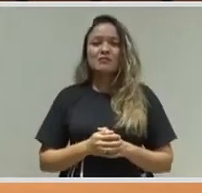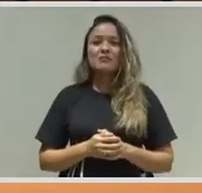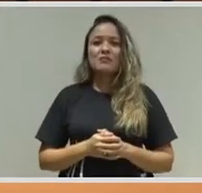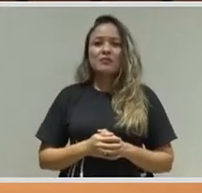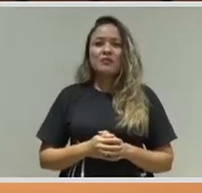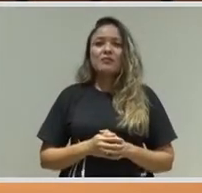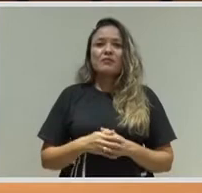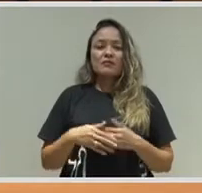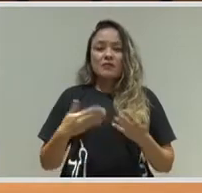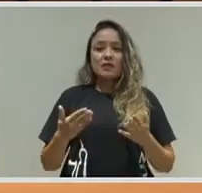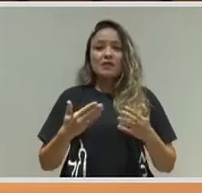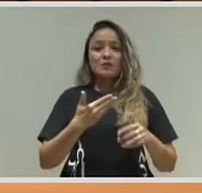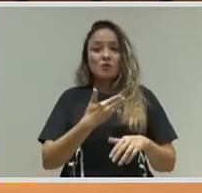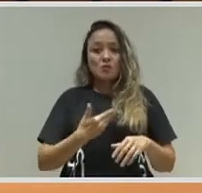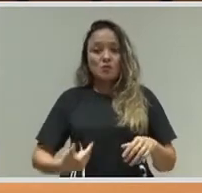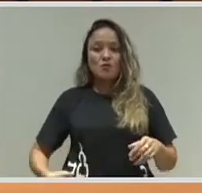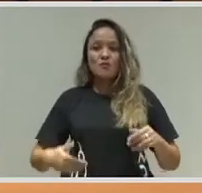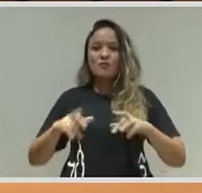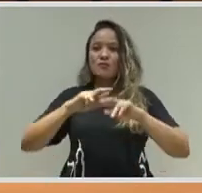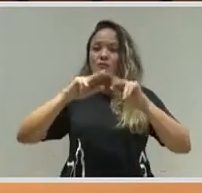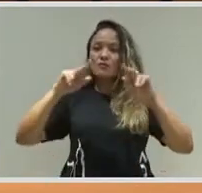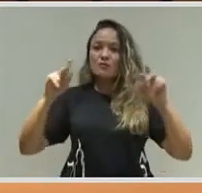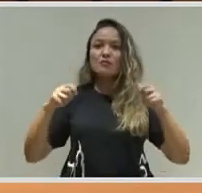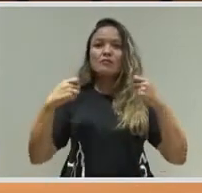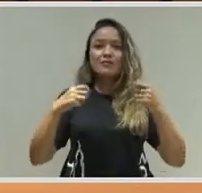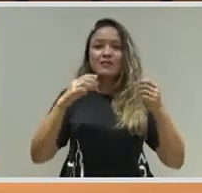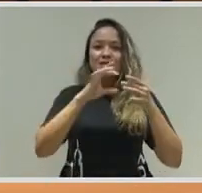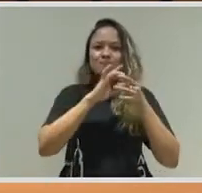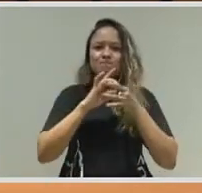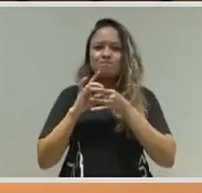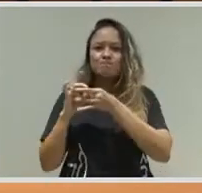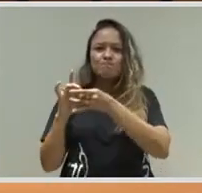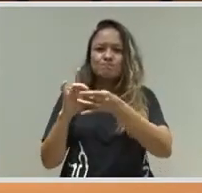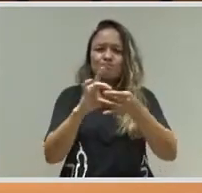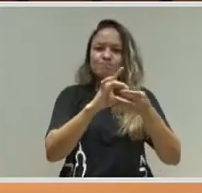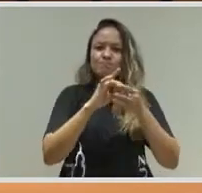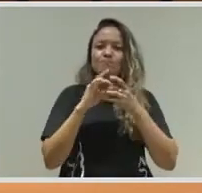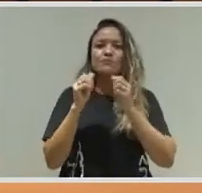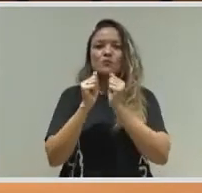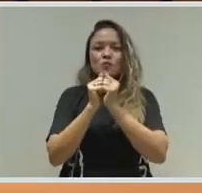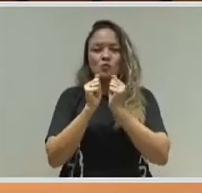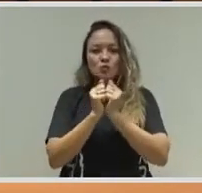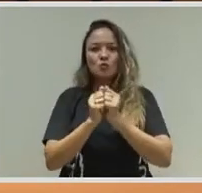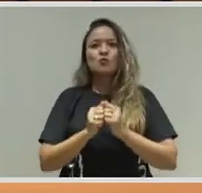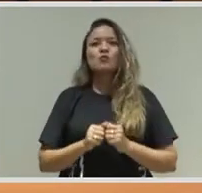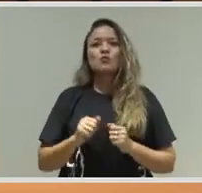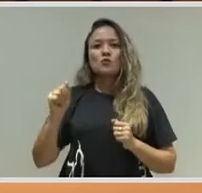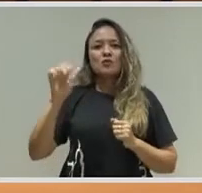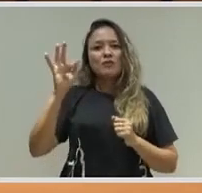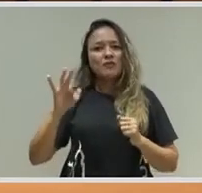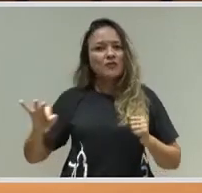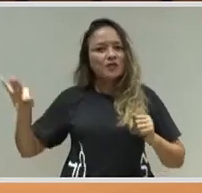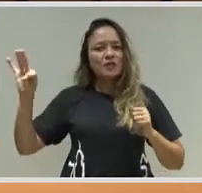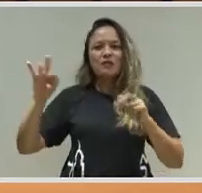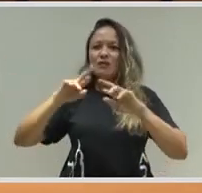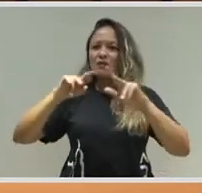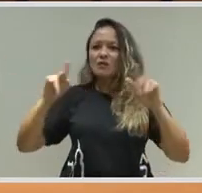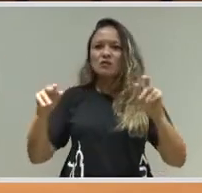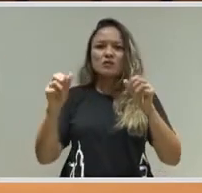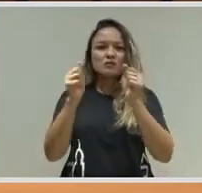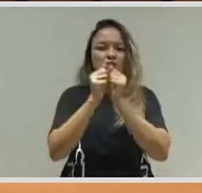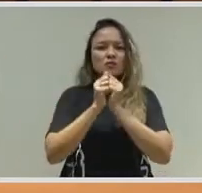é fundamental nesse momento do Parlamento, enfim, do Judiciário, a gente tem buscado aqui na Fiocruz